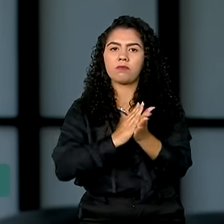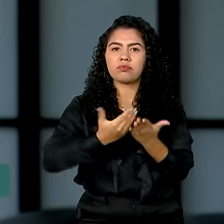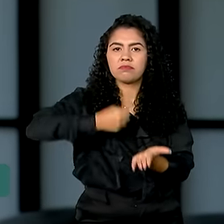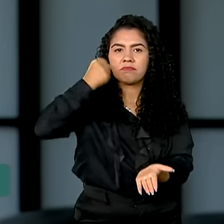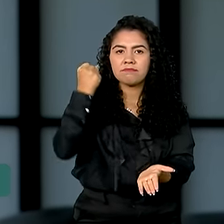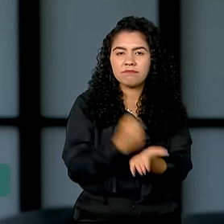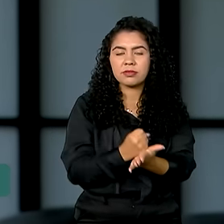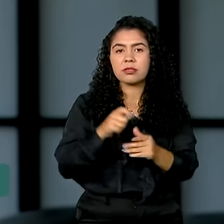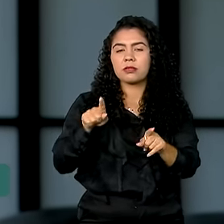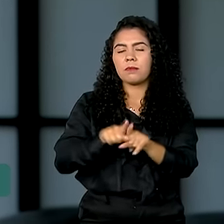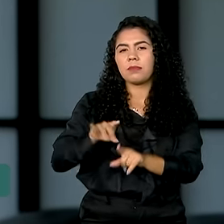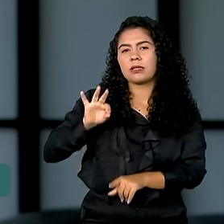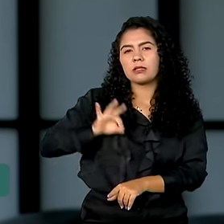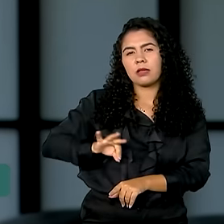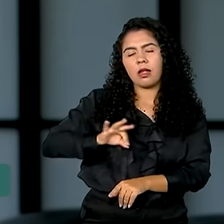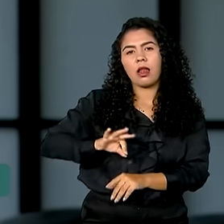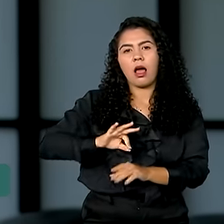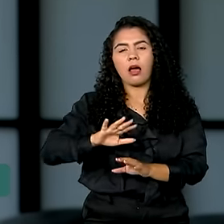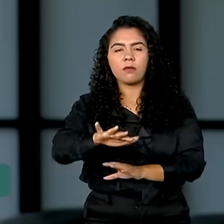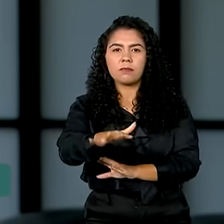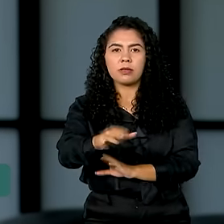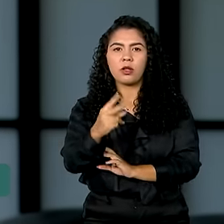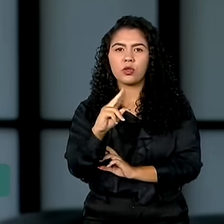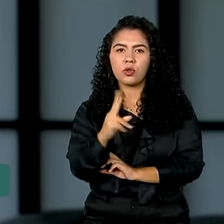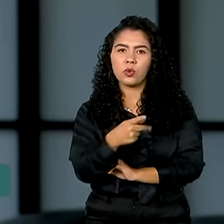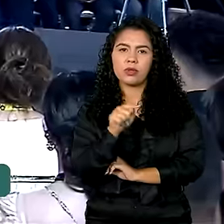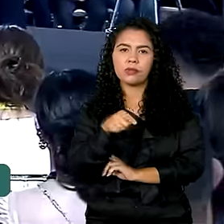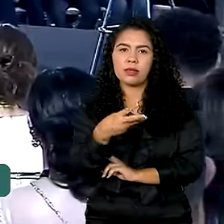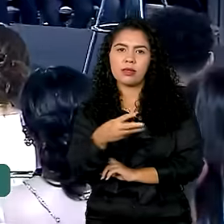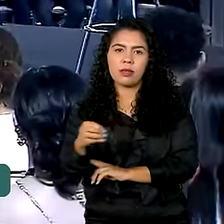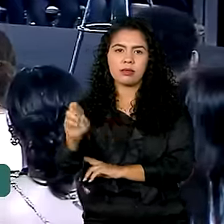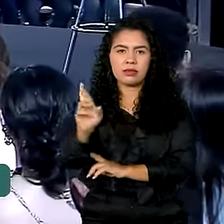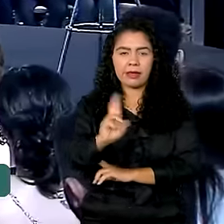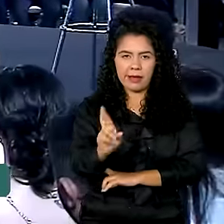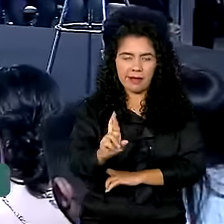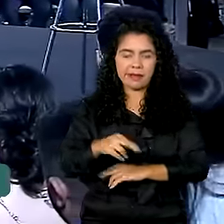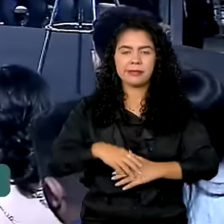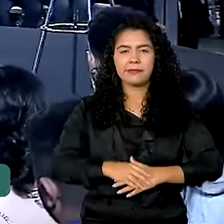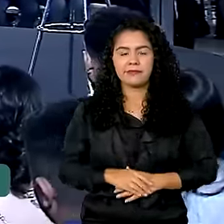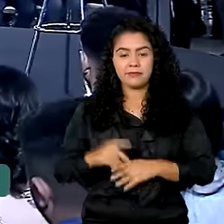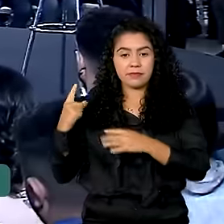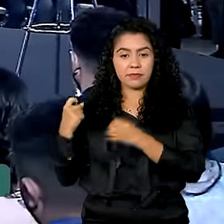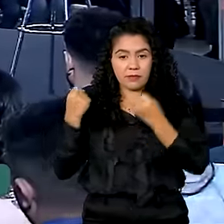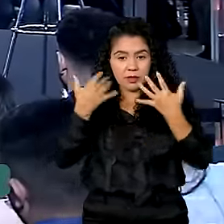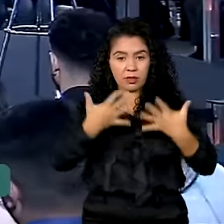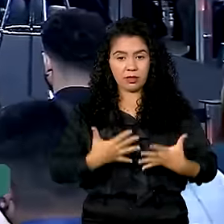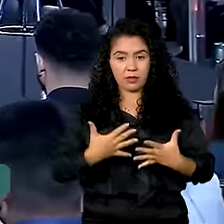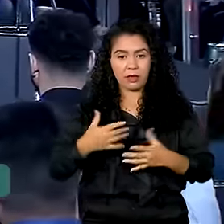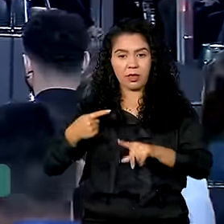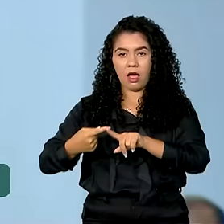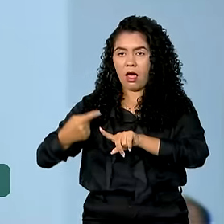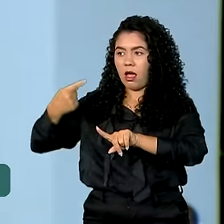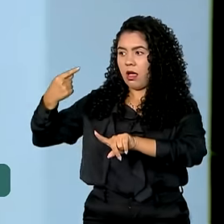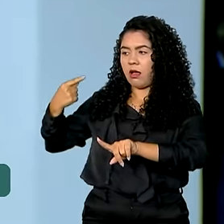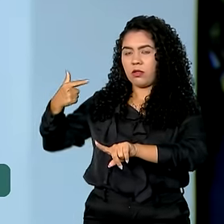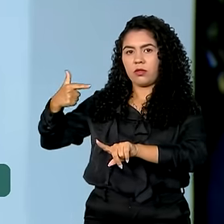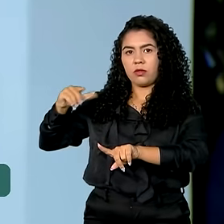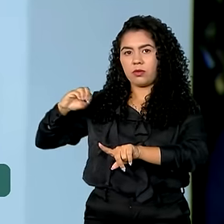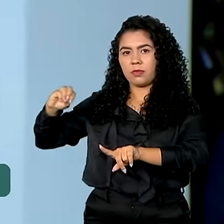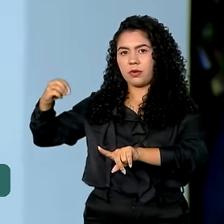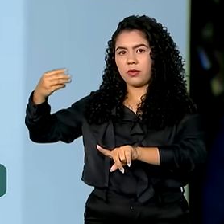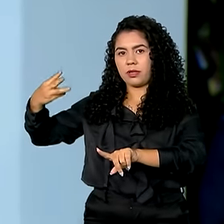admissão, uma média de 2.300 reais. Saltamos em 2003 de 2